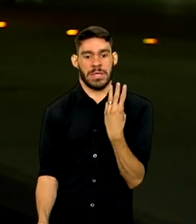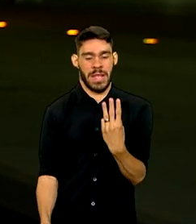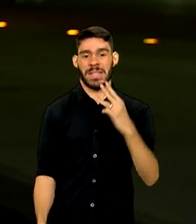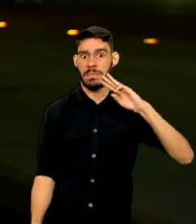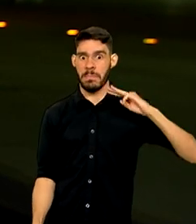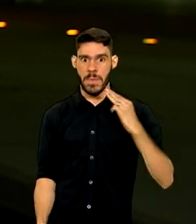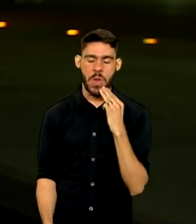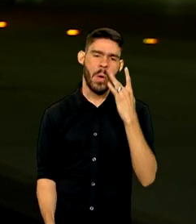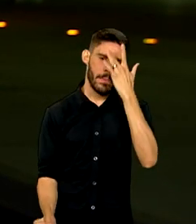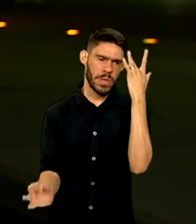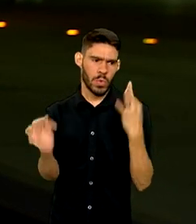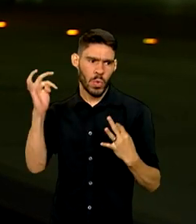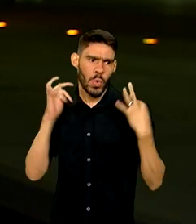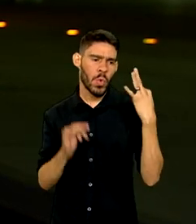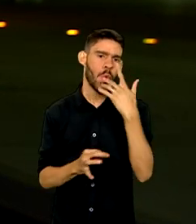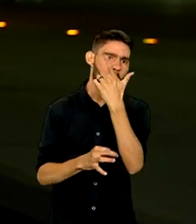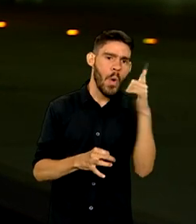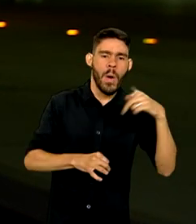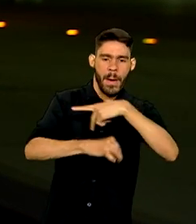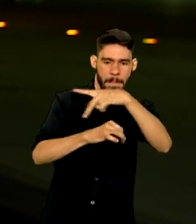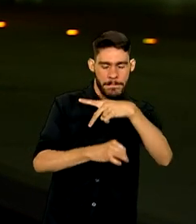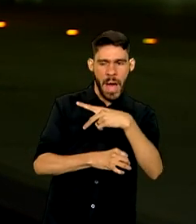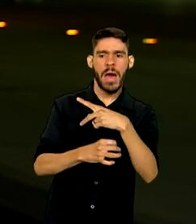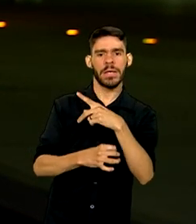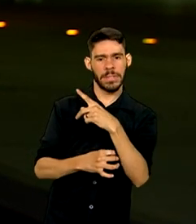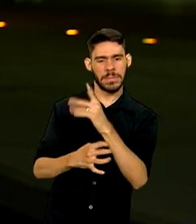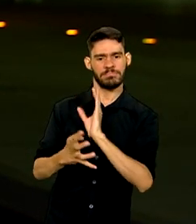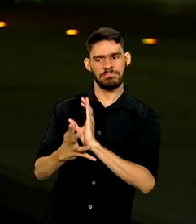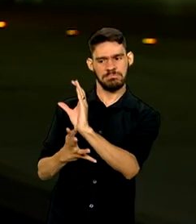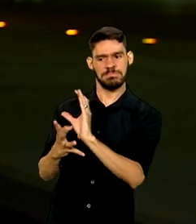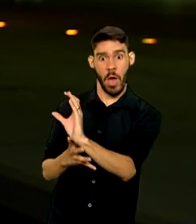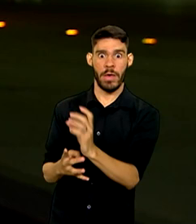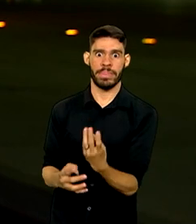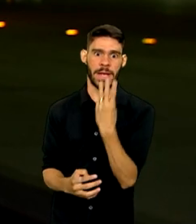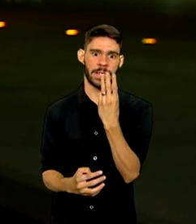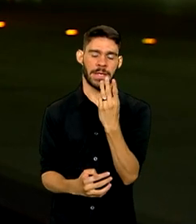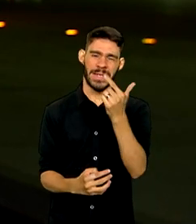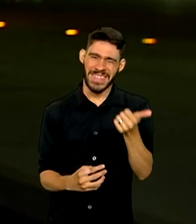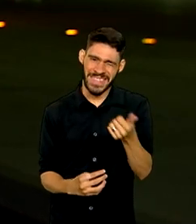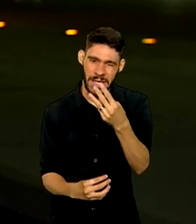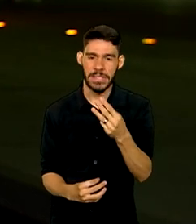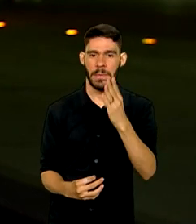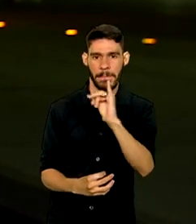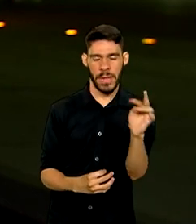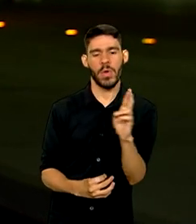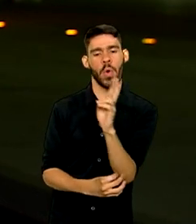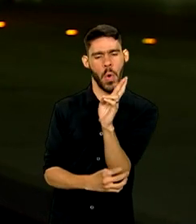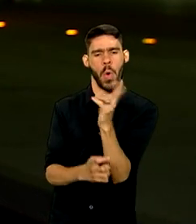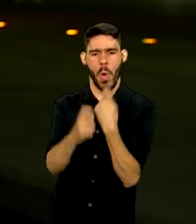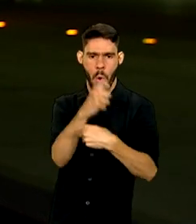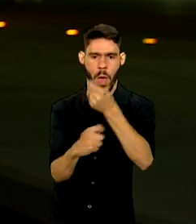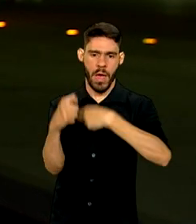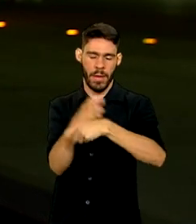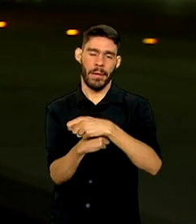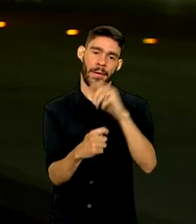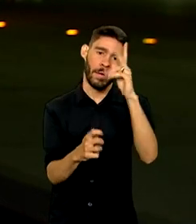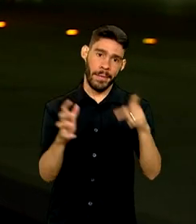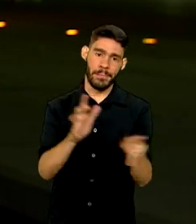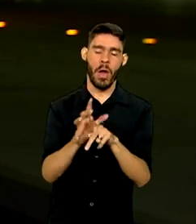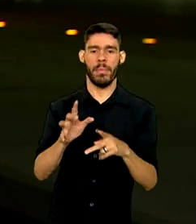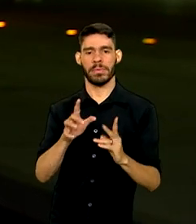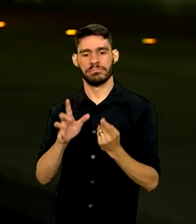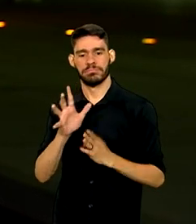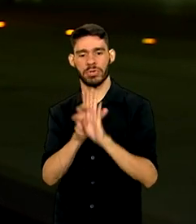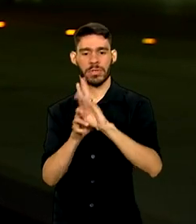internacionais, que injetaram cerca de 13 bilhões de reais na economia brasileira. Esse valor é 36% maior